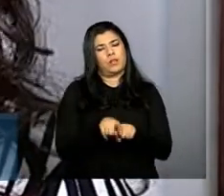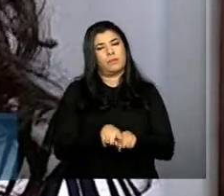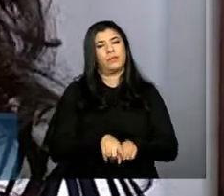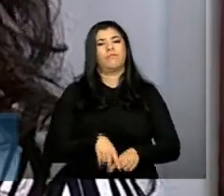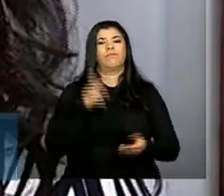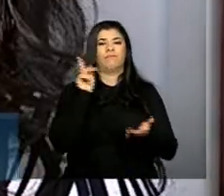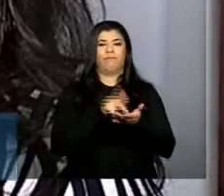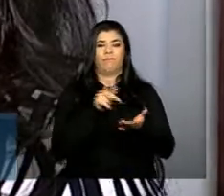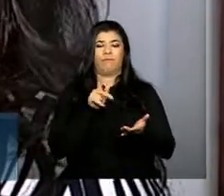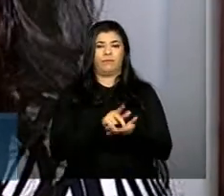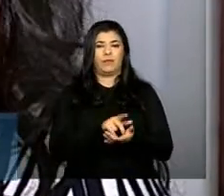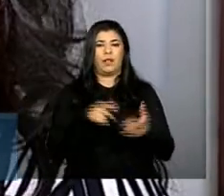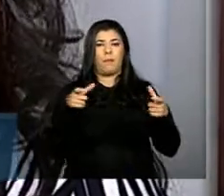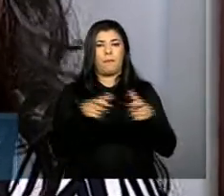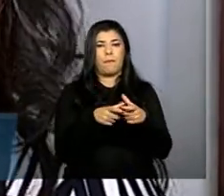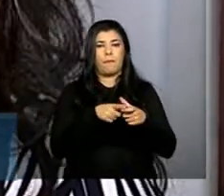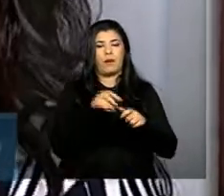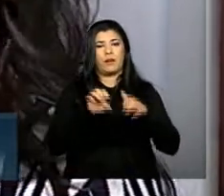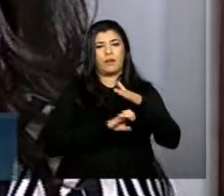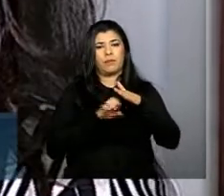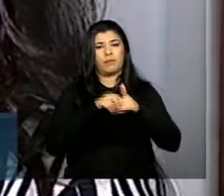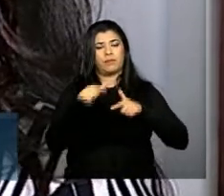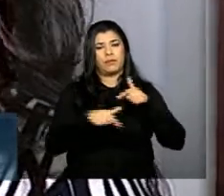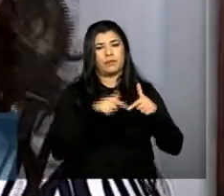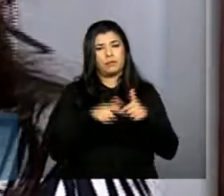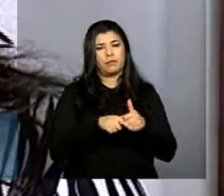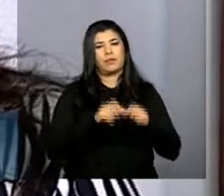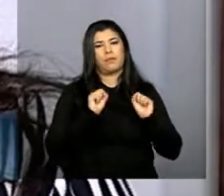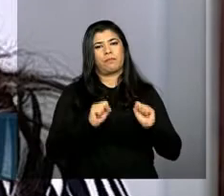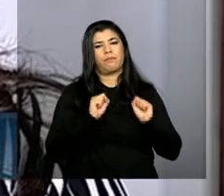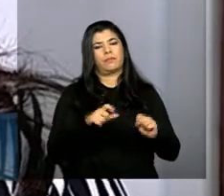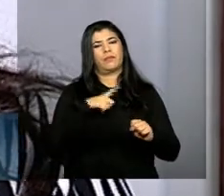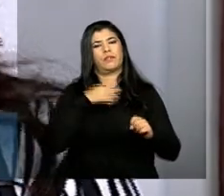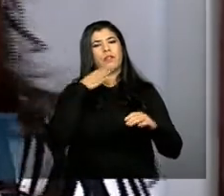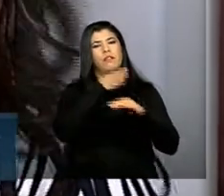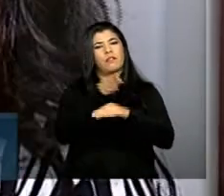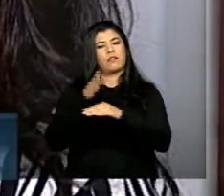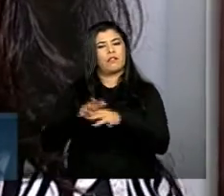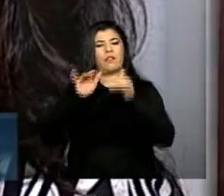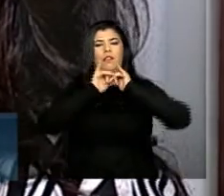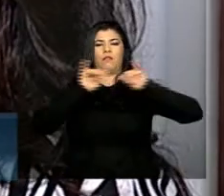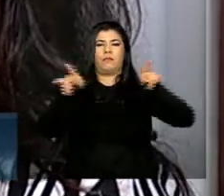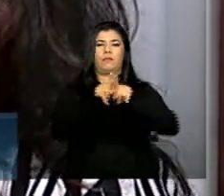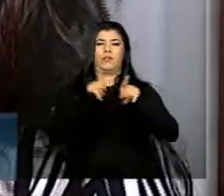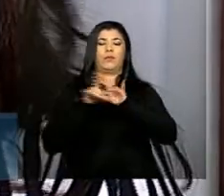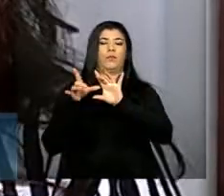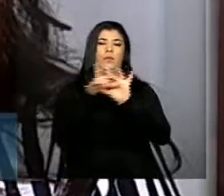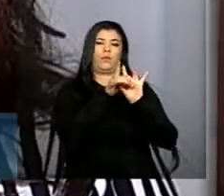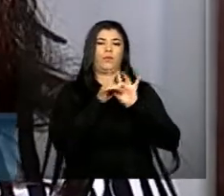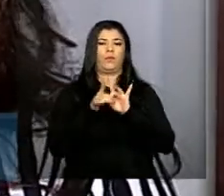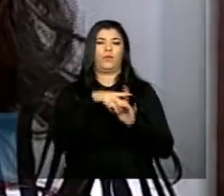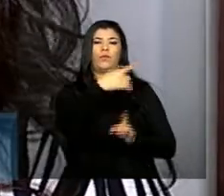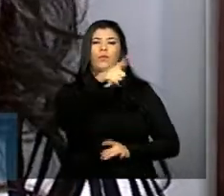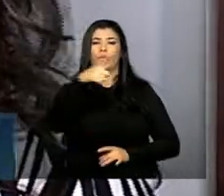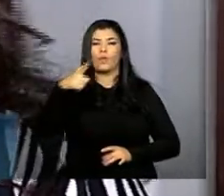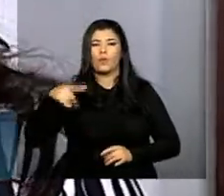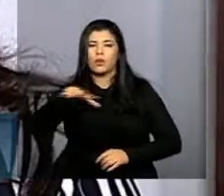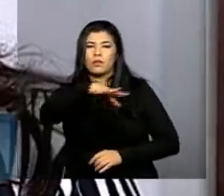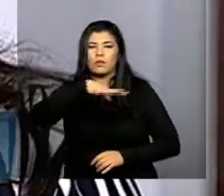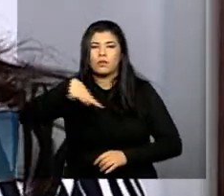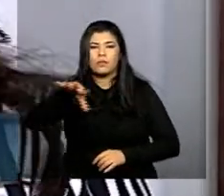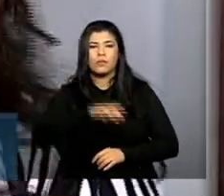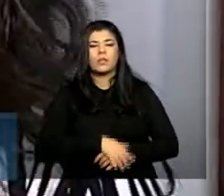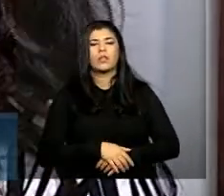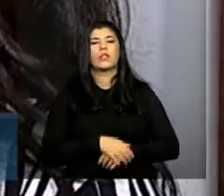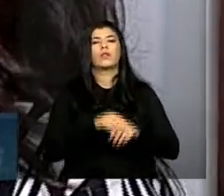pequenos produtores precisam ter acesso a informação eu acho que isso é o mais importante associado aos órgãos de extensão rural ao sistema